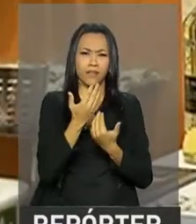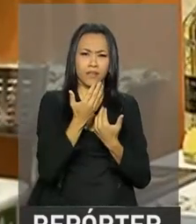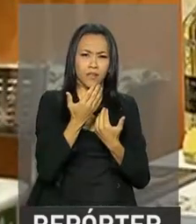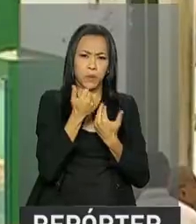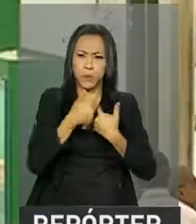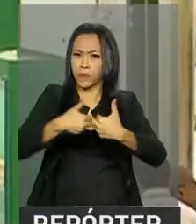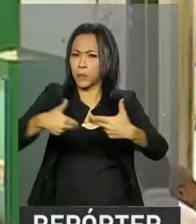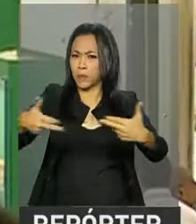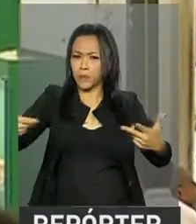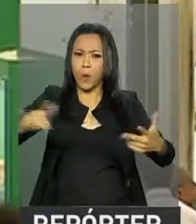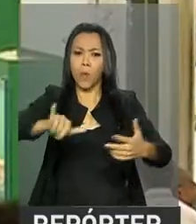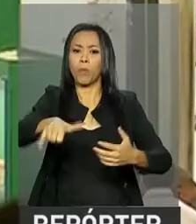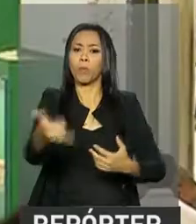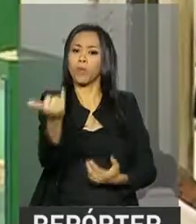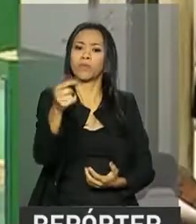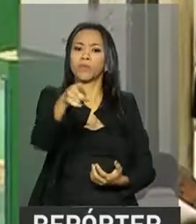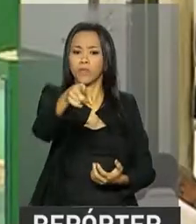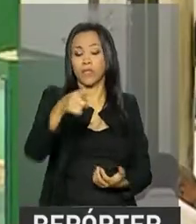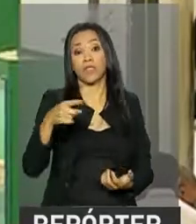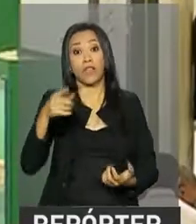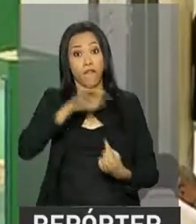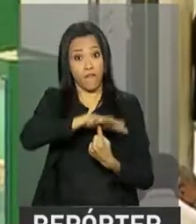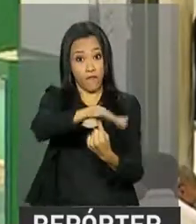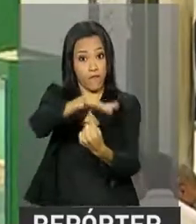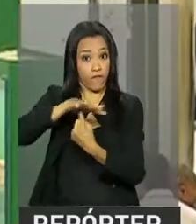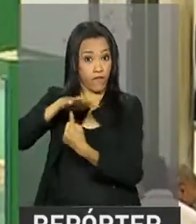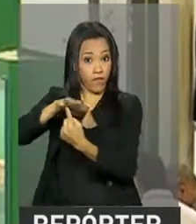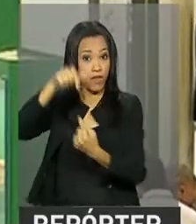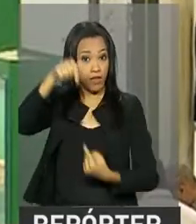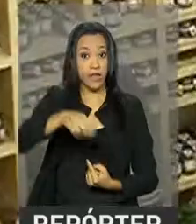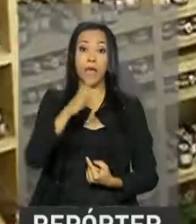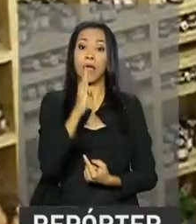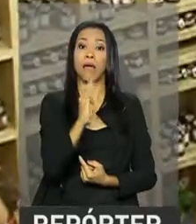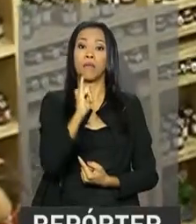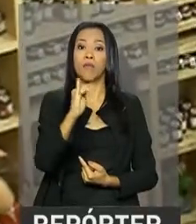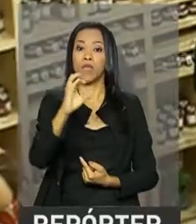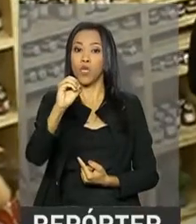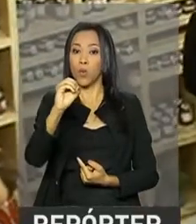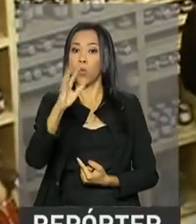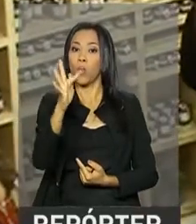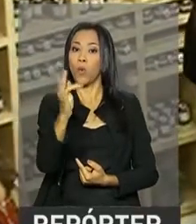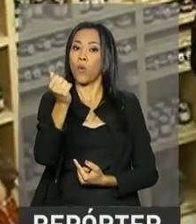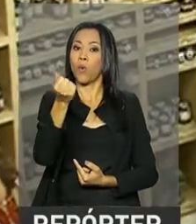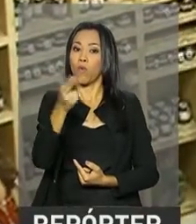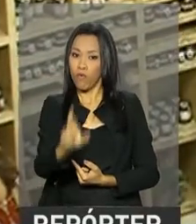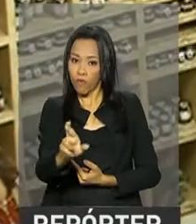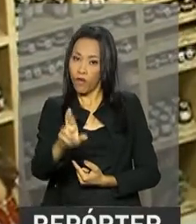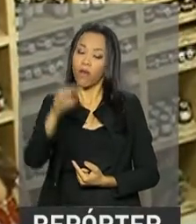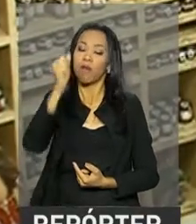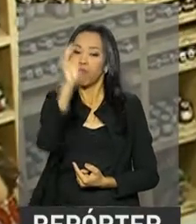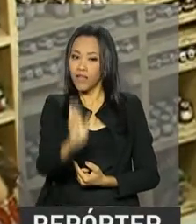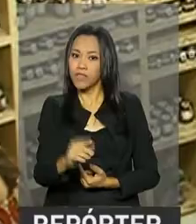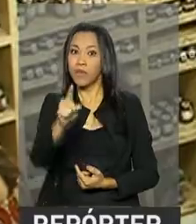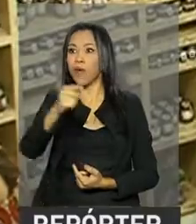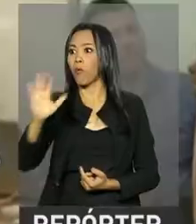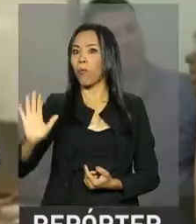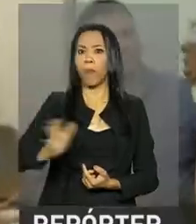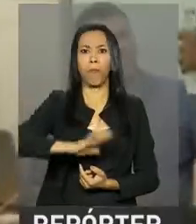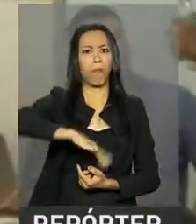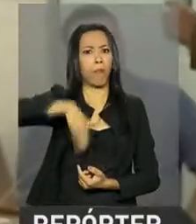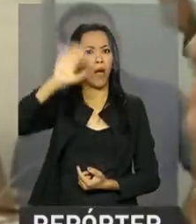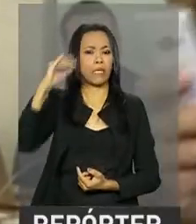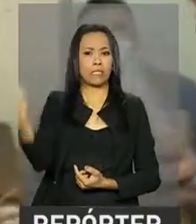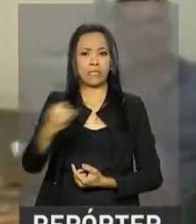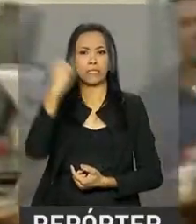oportunidades, celebrado em grandes feiras, como a Biofar Brasil, considerada o maior evento da categoria na América Latina.